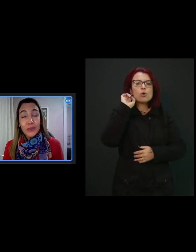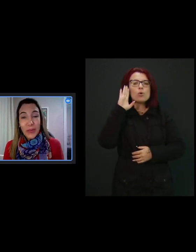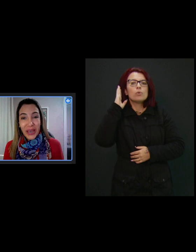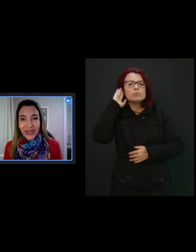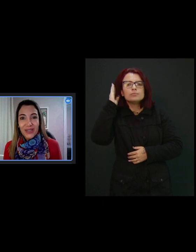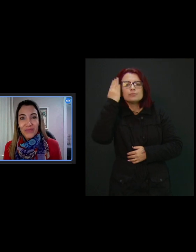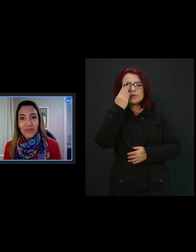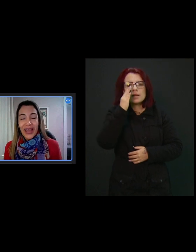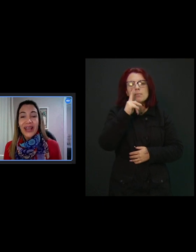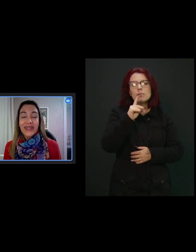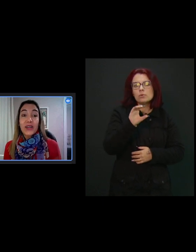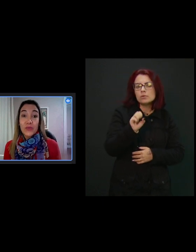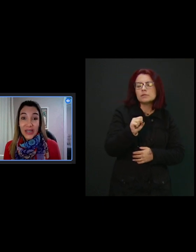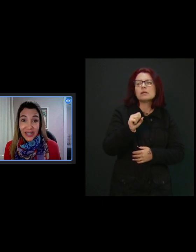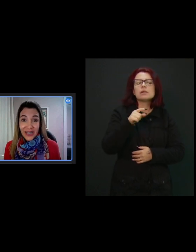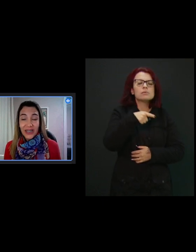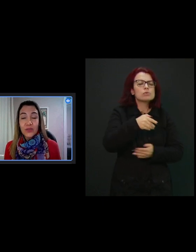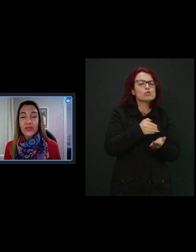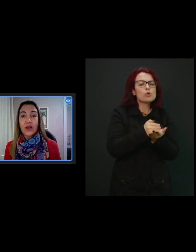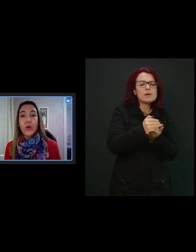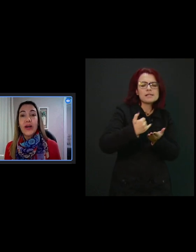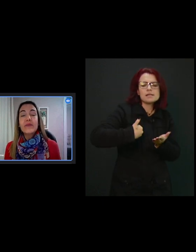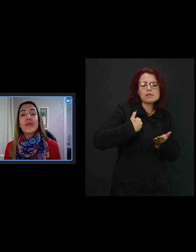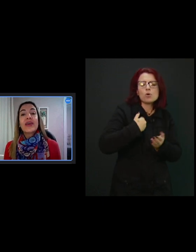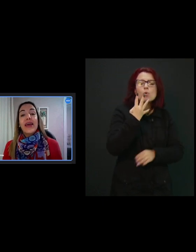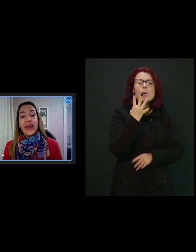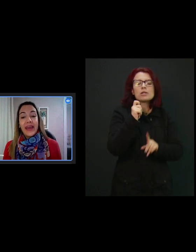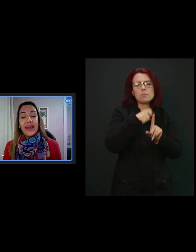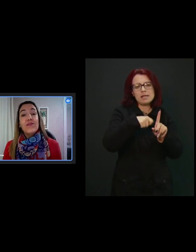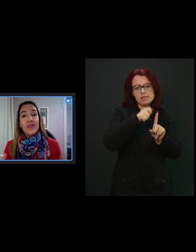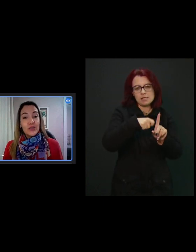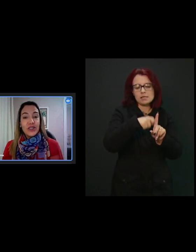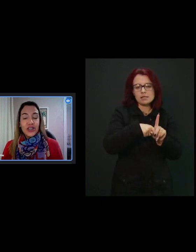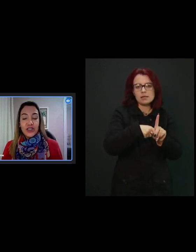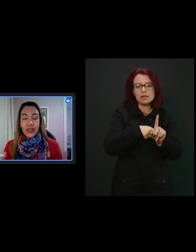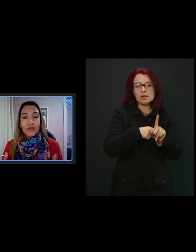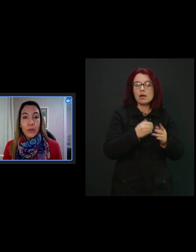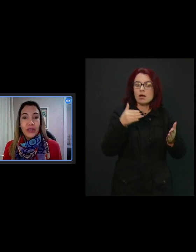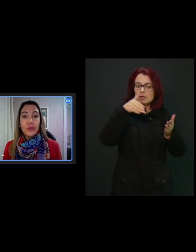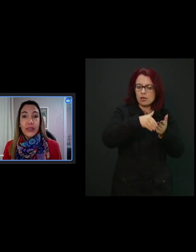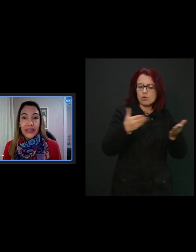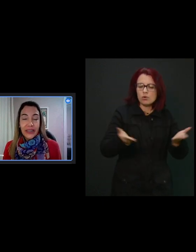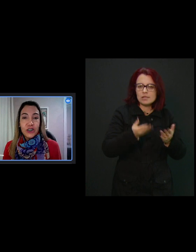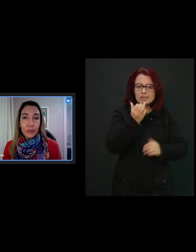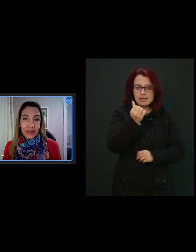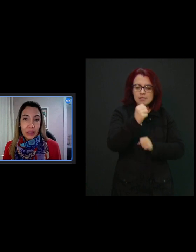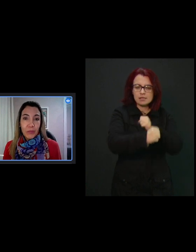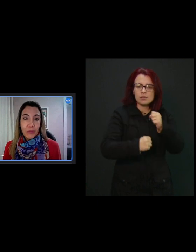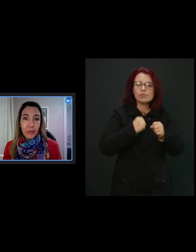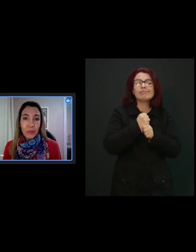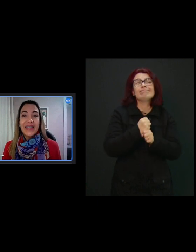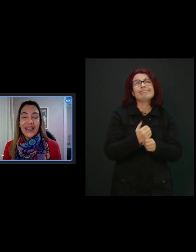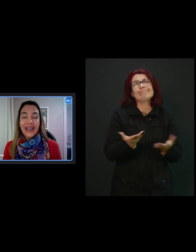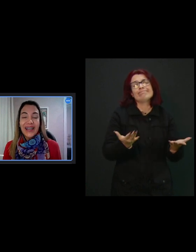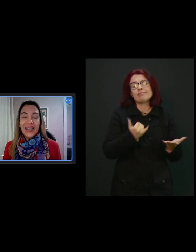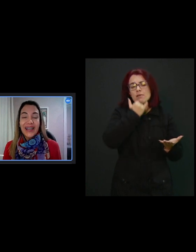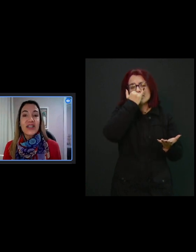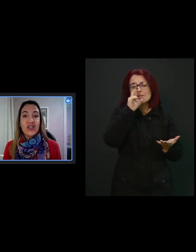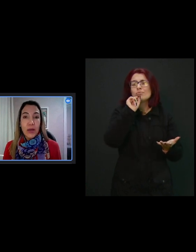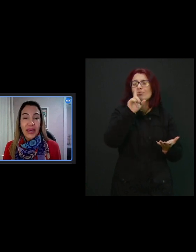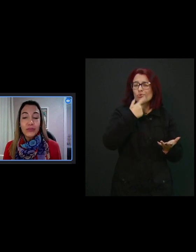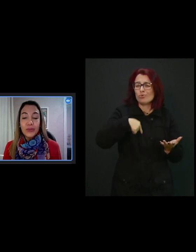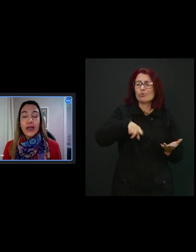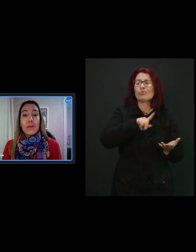os quatro meses, né? Ela está com seis anos agora. Infelizmente, a gente teve um período grande de pandemia, né? De